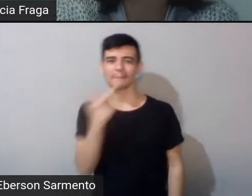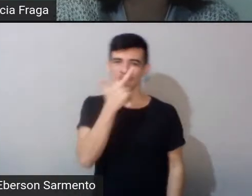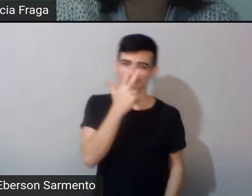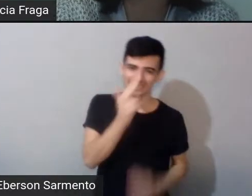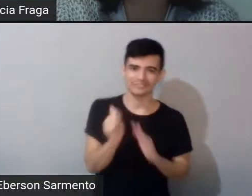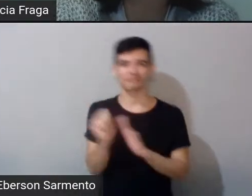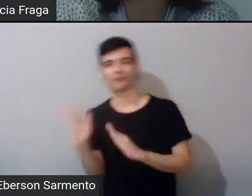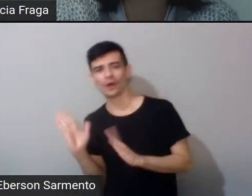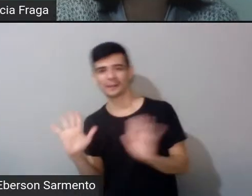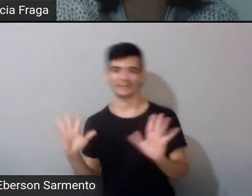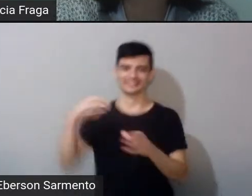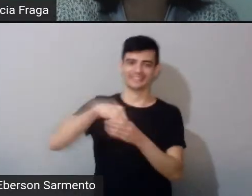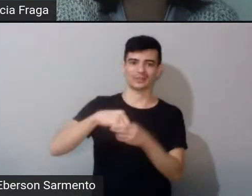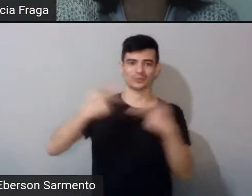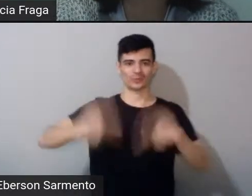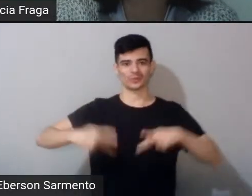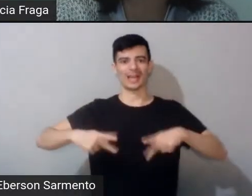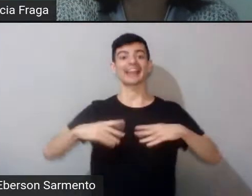mas dentro da Terra.